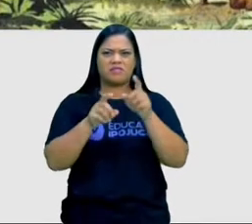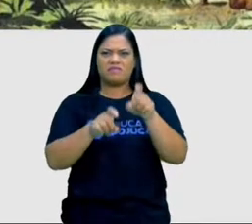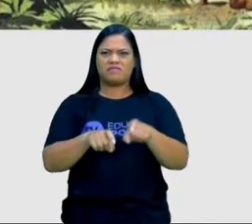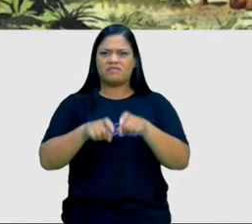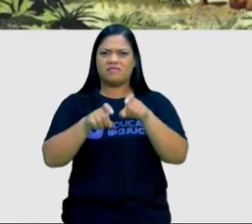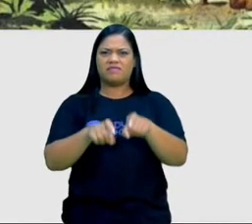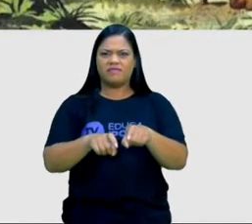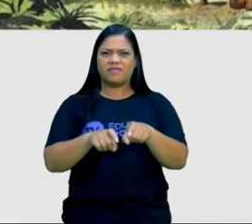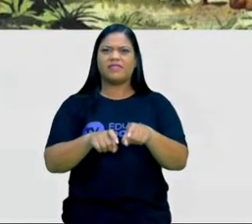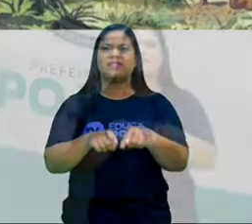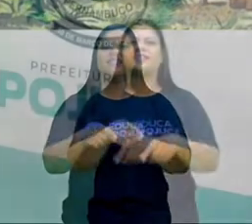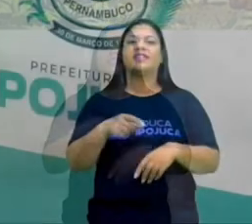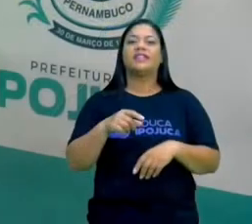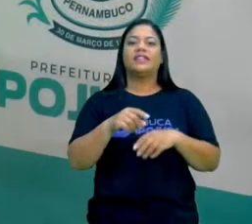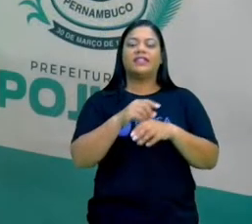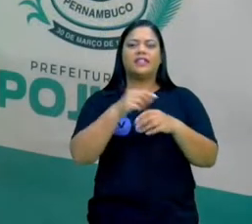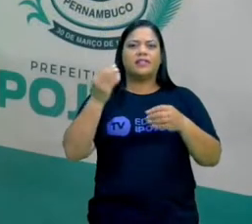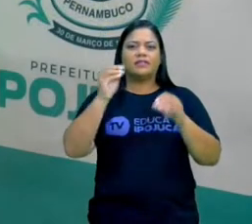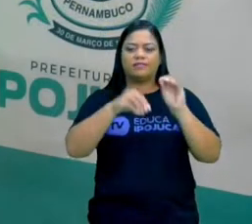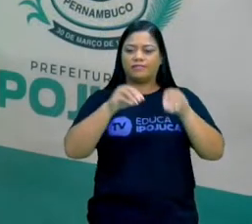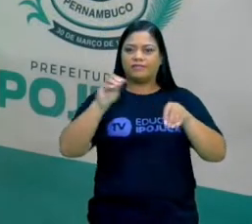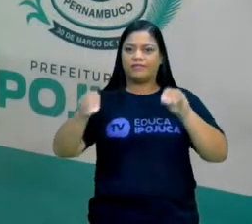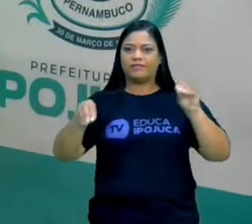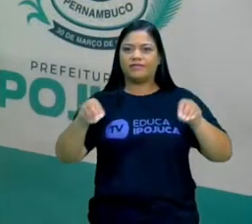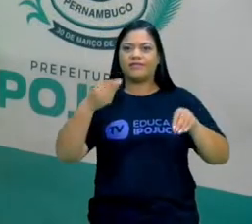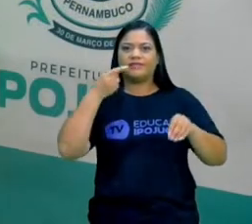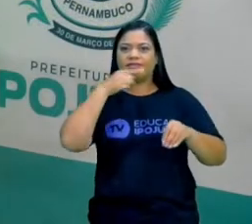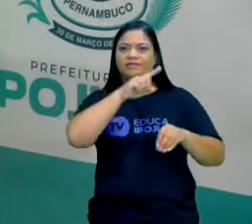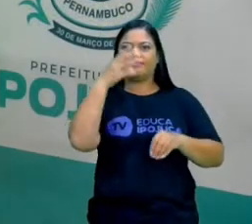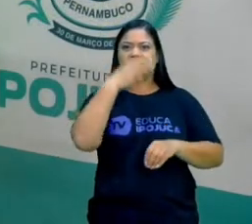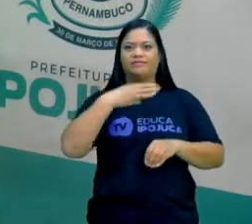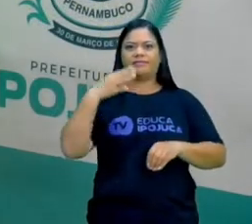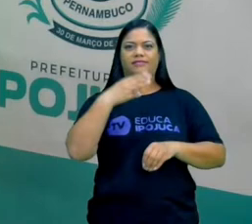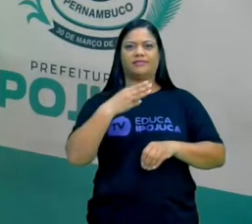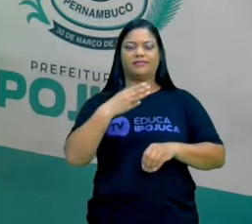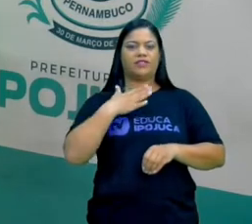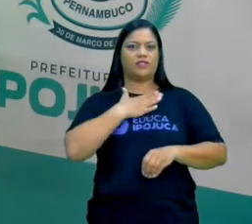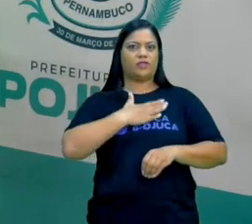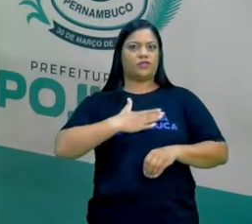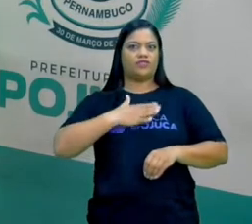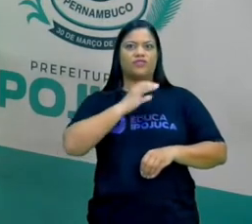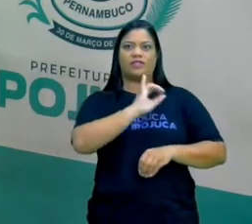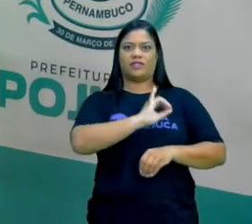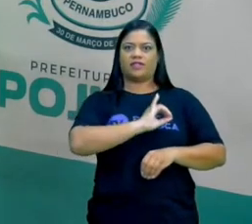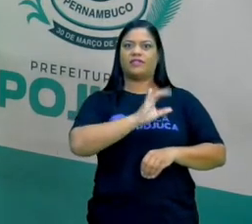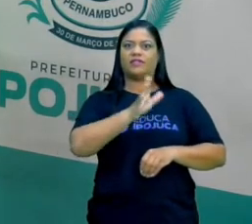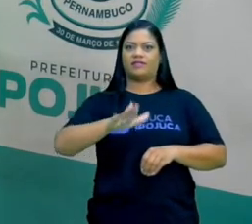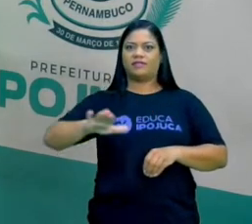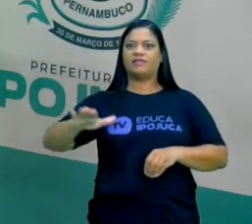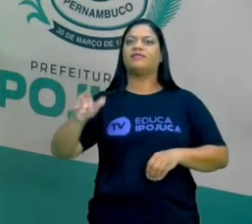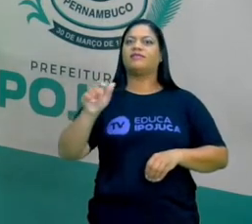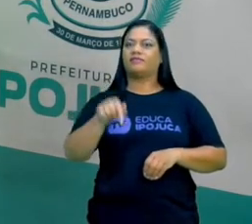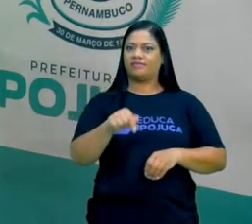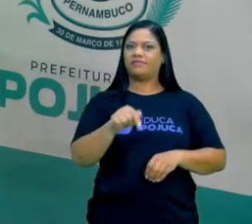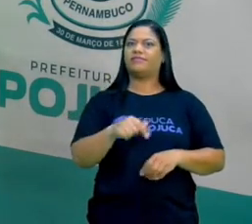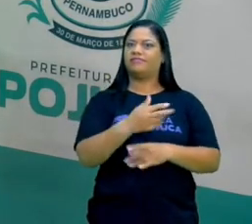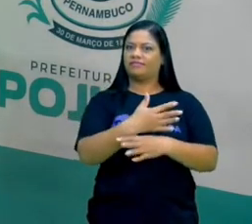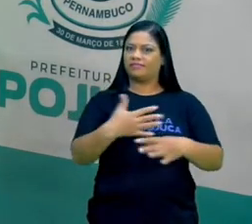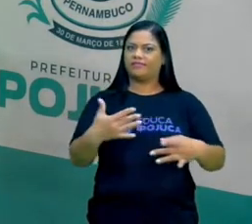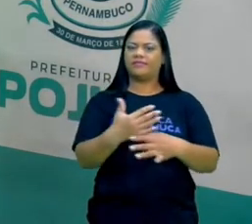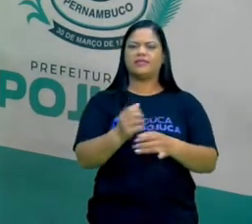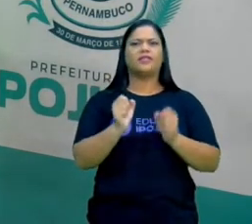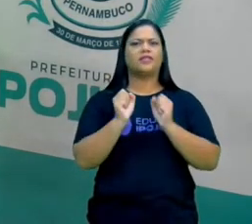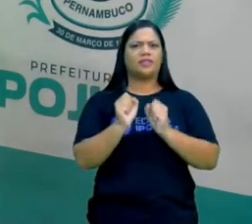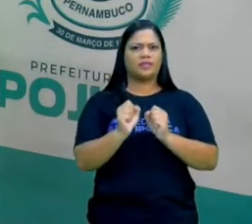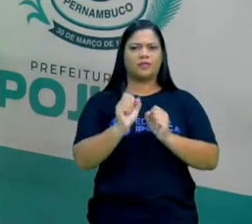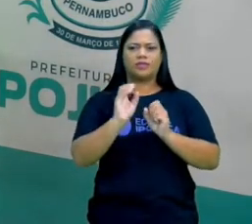cultivo da cana de açúcar. Então eles chegaram em Pojuca e adoraram a terra. Porque era uma terra fértil. Que eles podiam